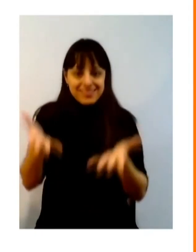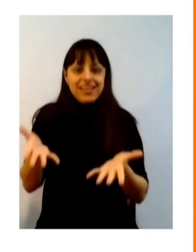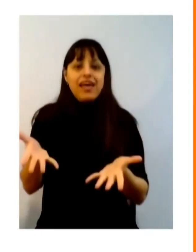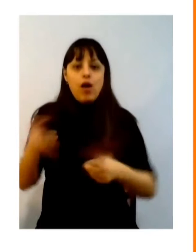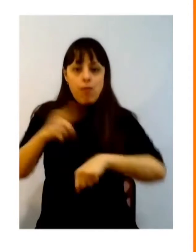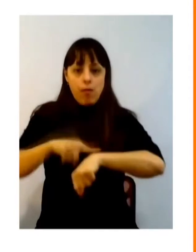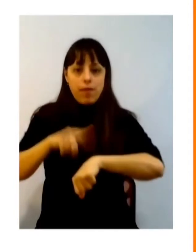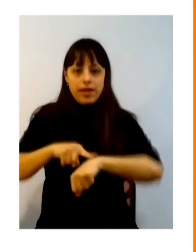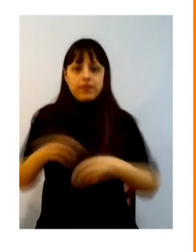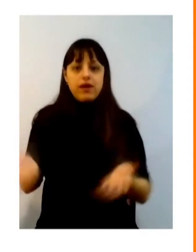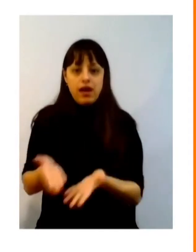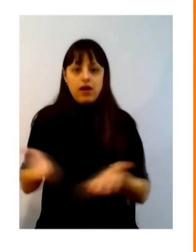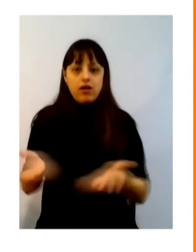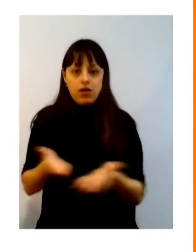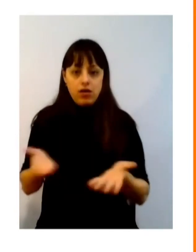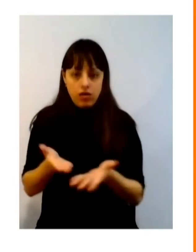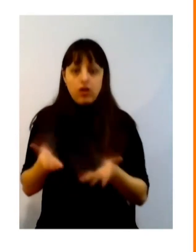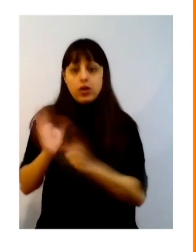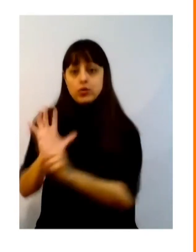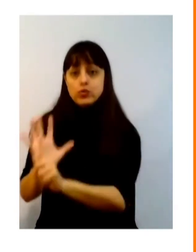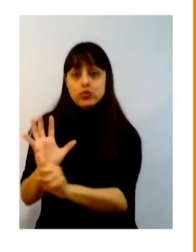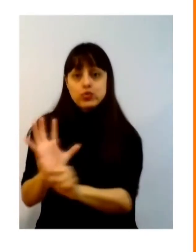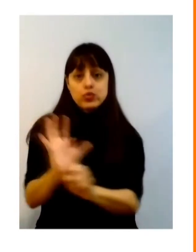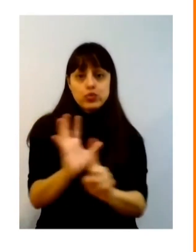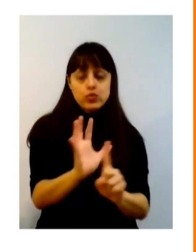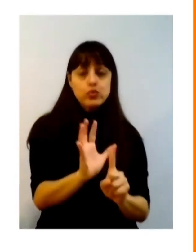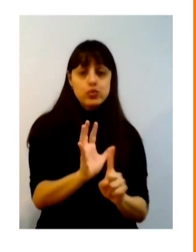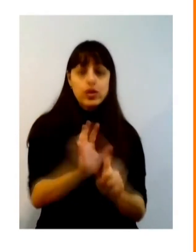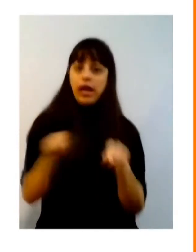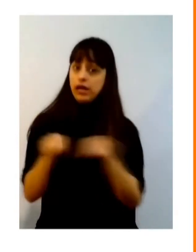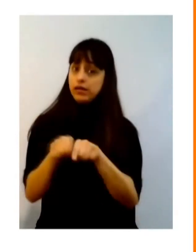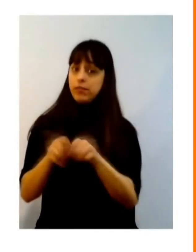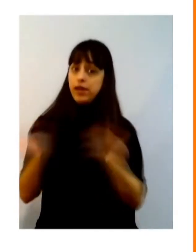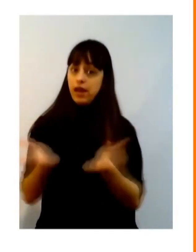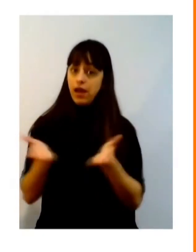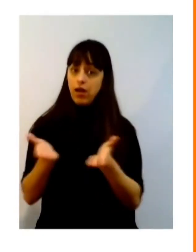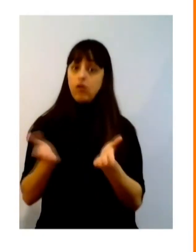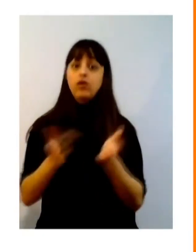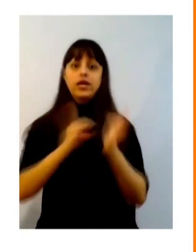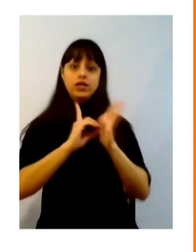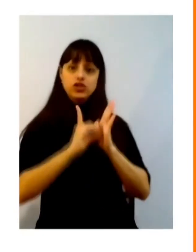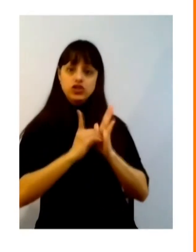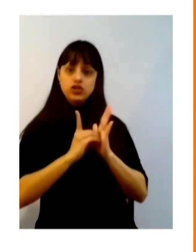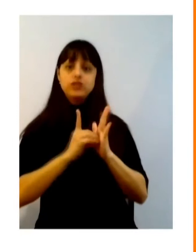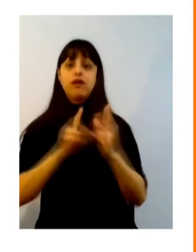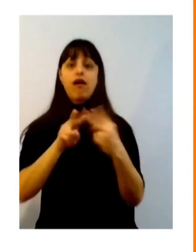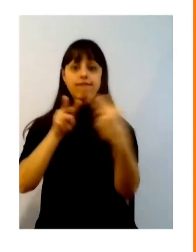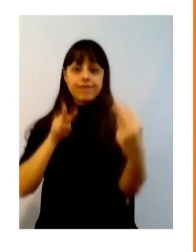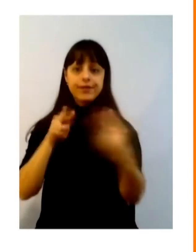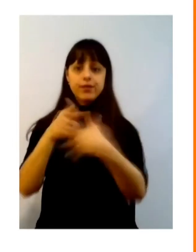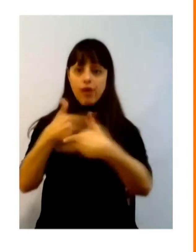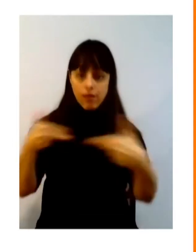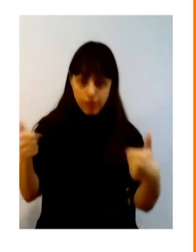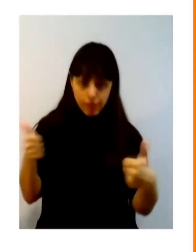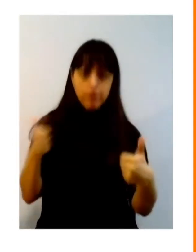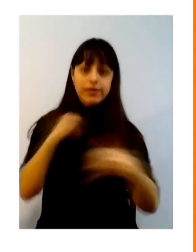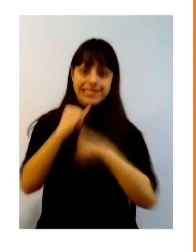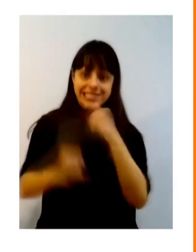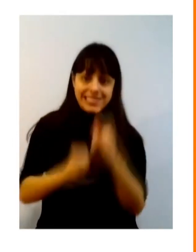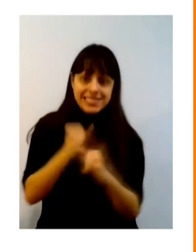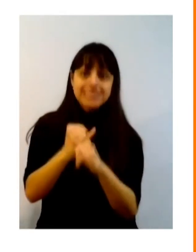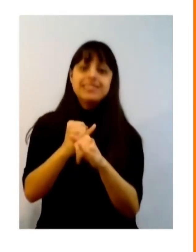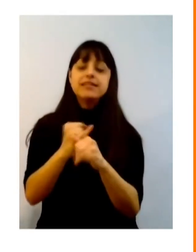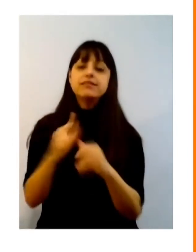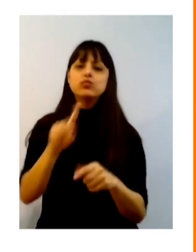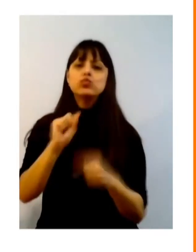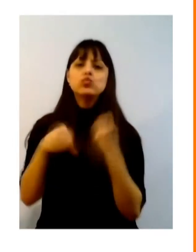transformações que queremos dar nesse momento? Mas não somente da perspectiva da reinvenção digital ou da reinvenção que todos nós temos